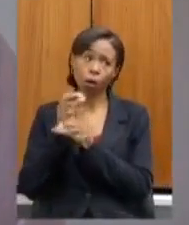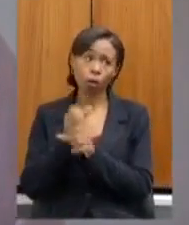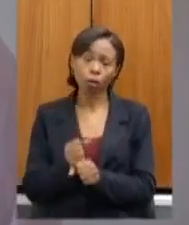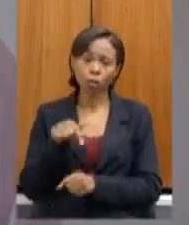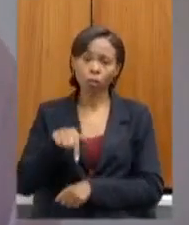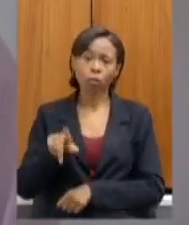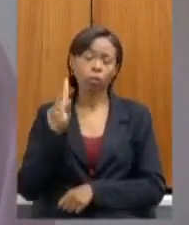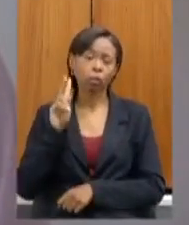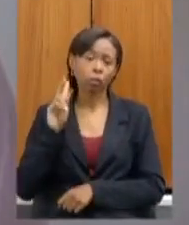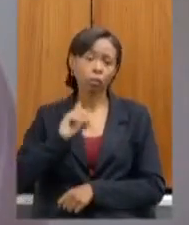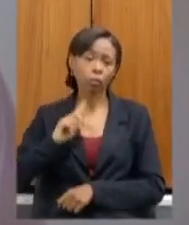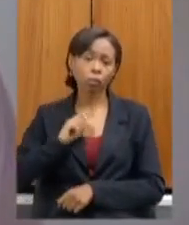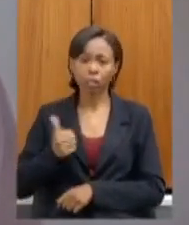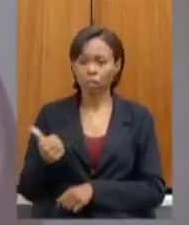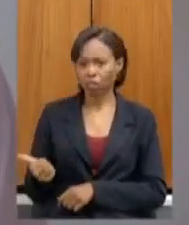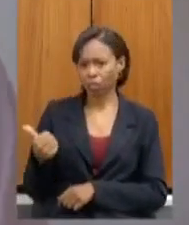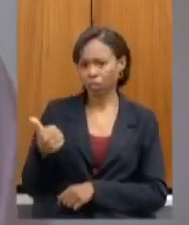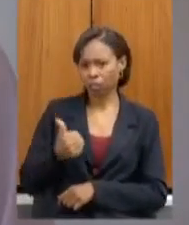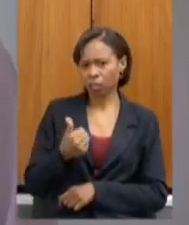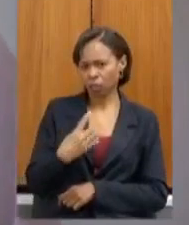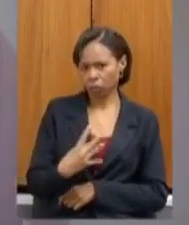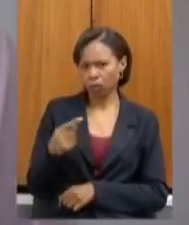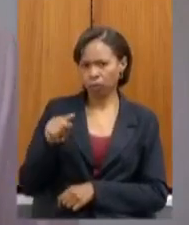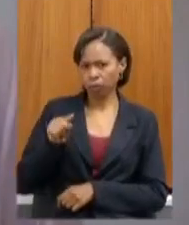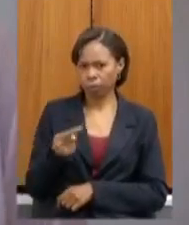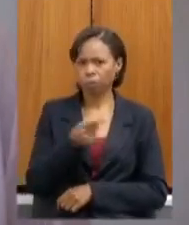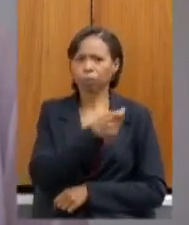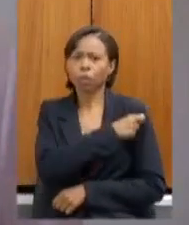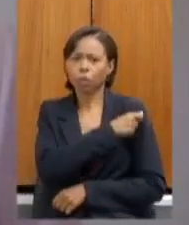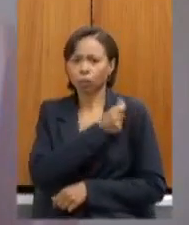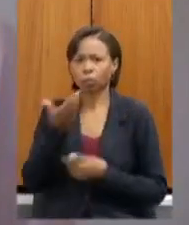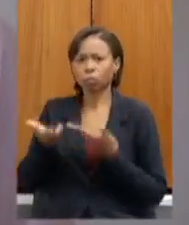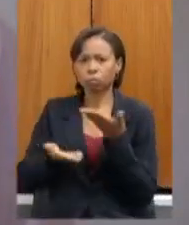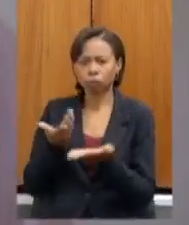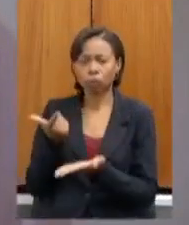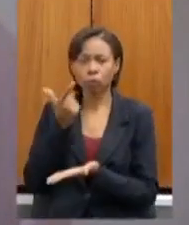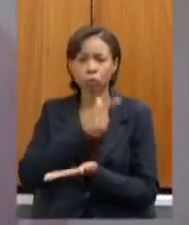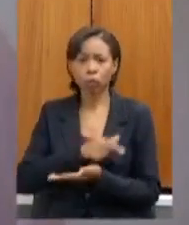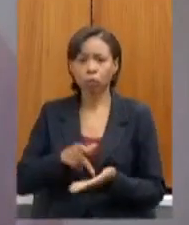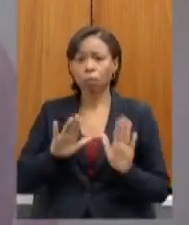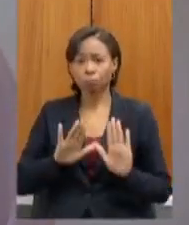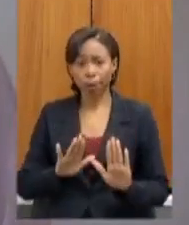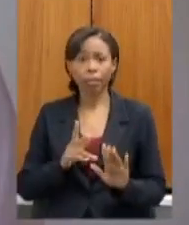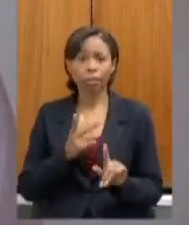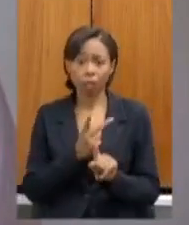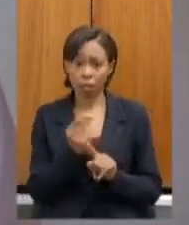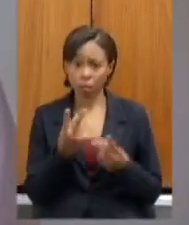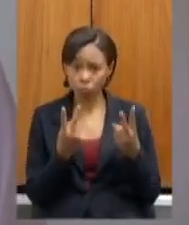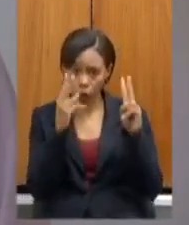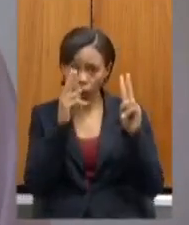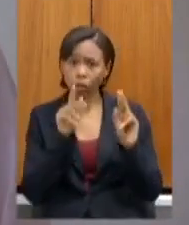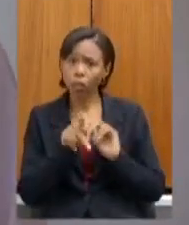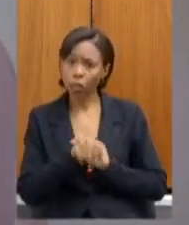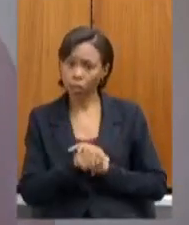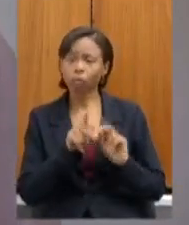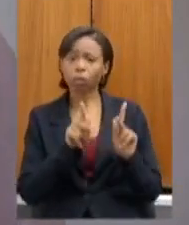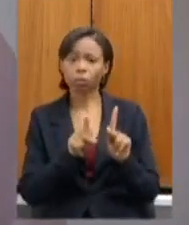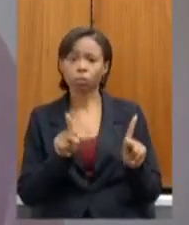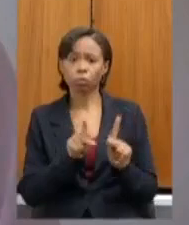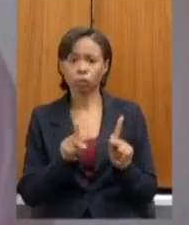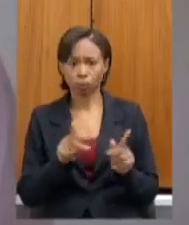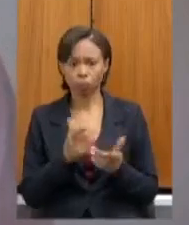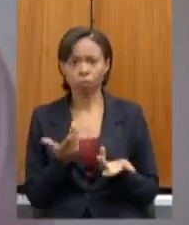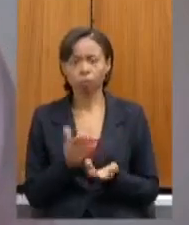114 mil alunos salvo engano é o número que a gente tem é do professor a conquista do professor eu só discordo